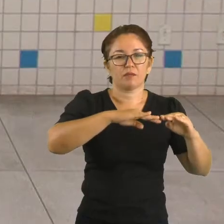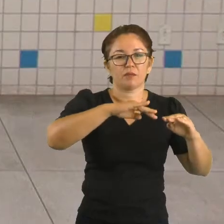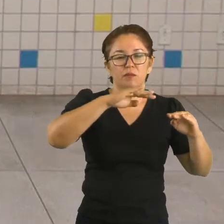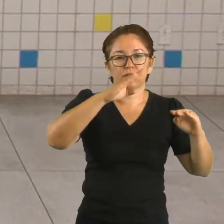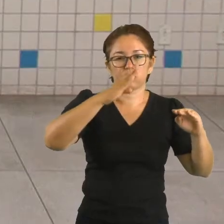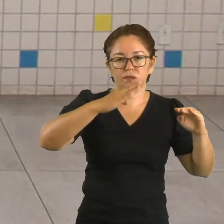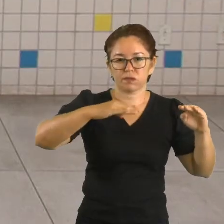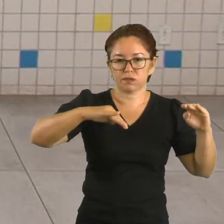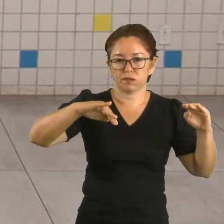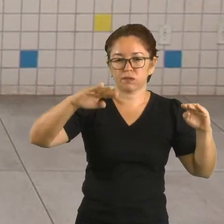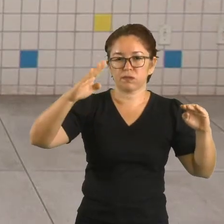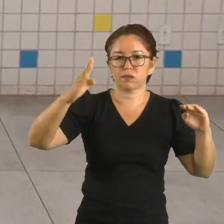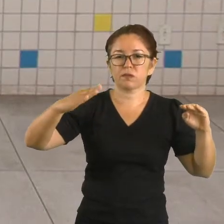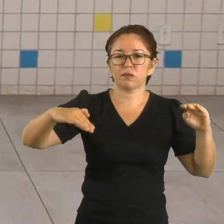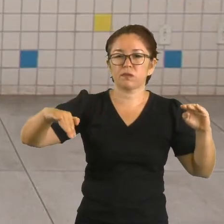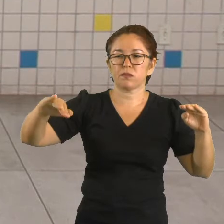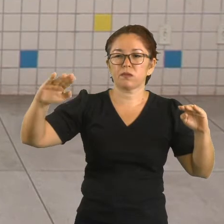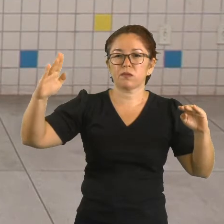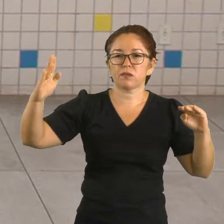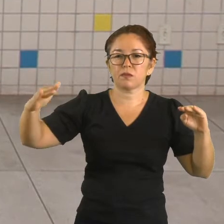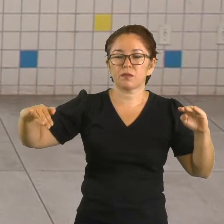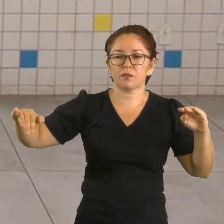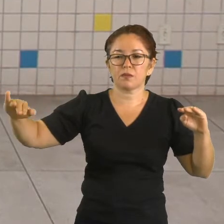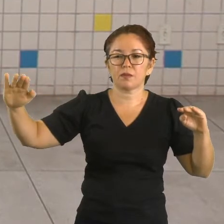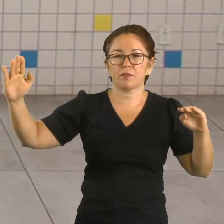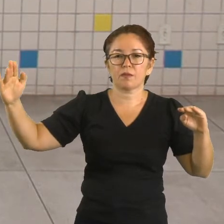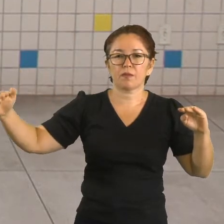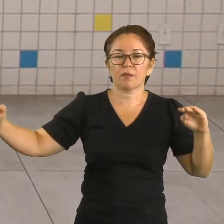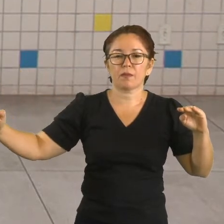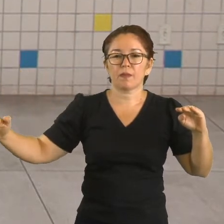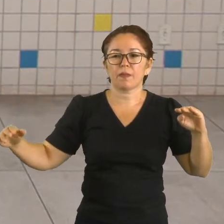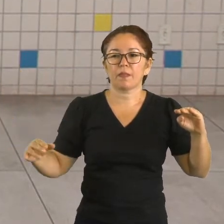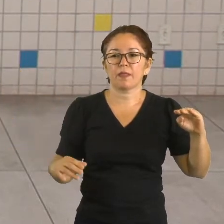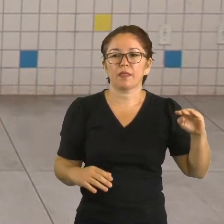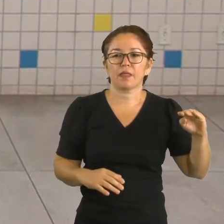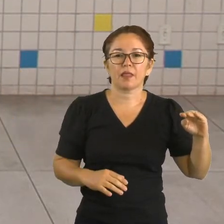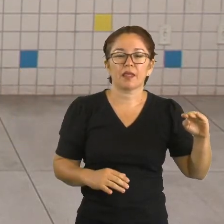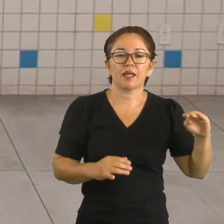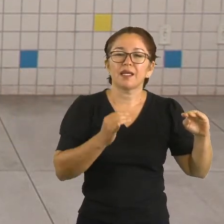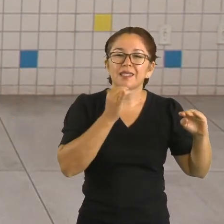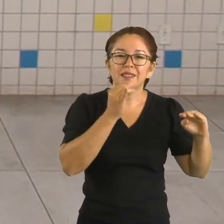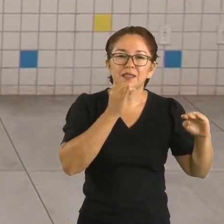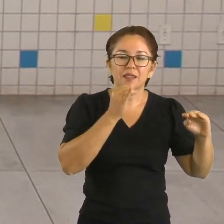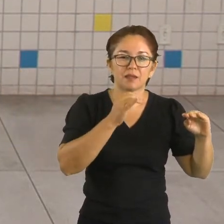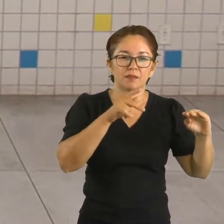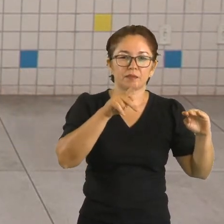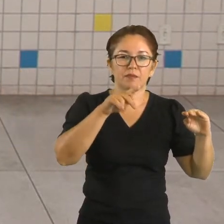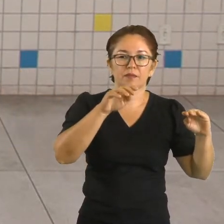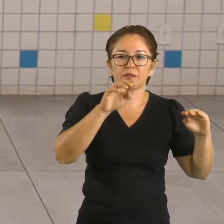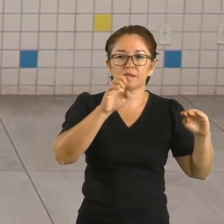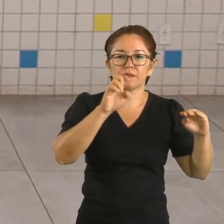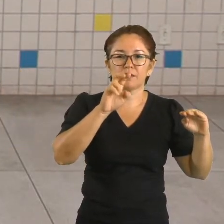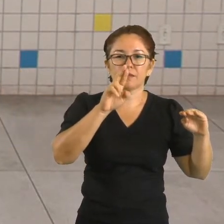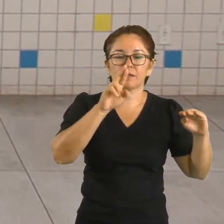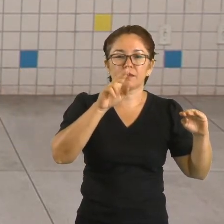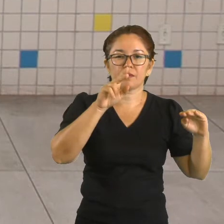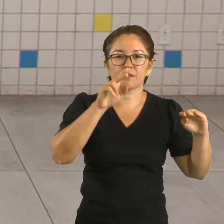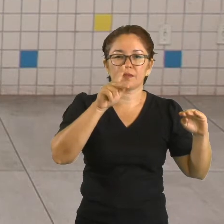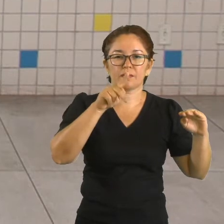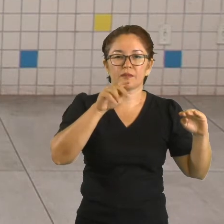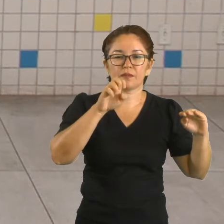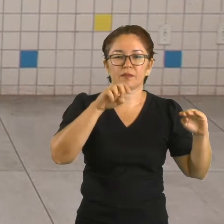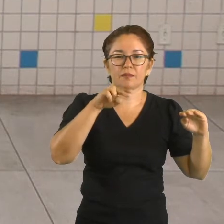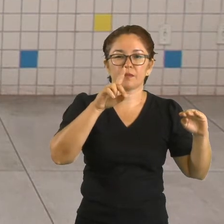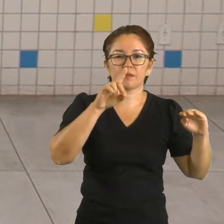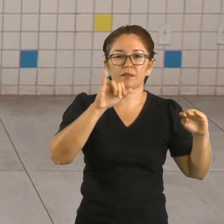transversais são aquelas causadas por vibrações perpendiculares à propagação da onda. Como